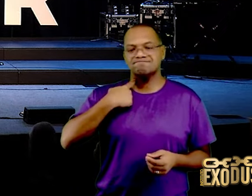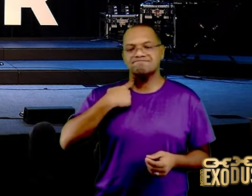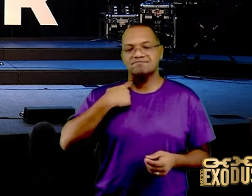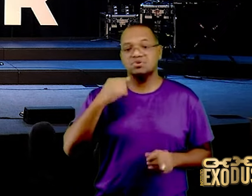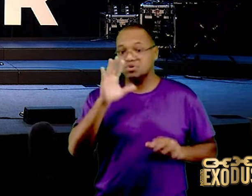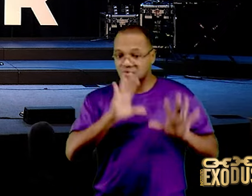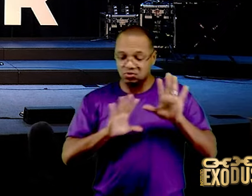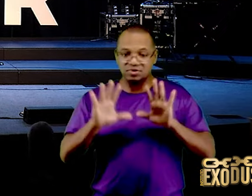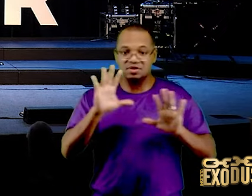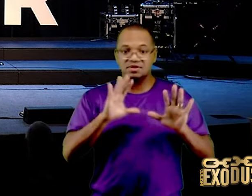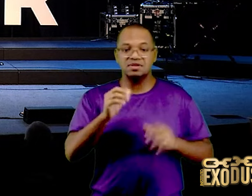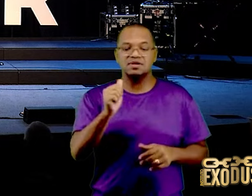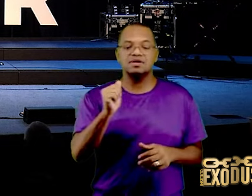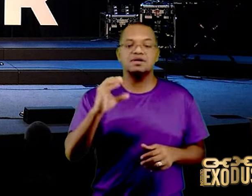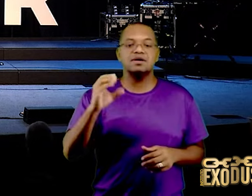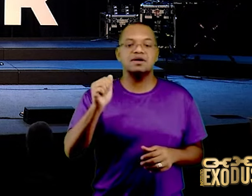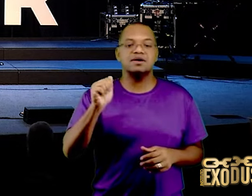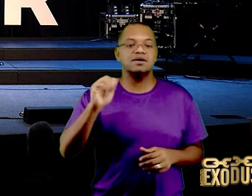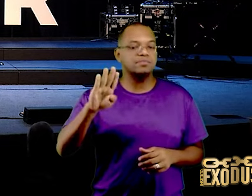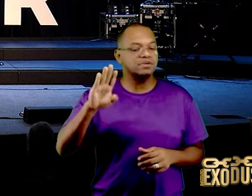Acabe era um rei perverso,